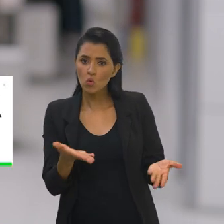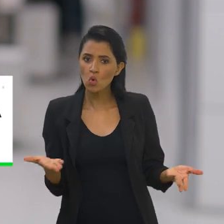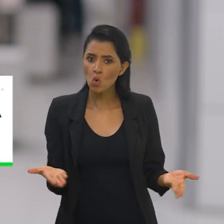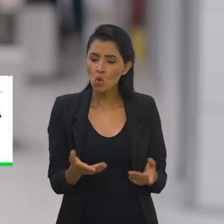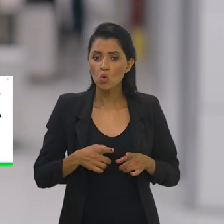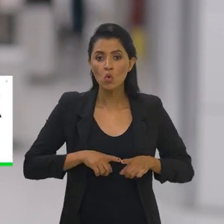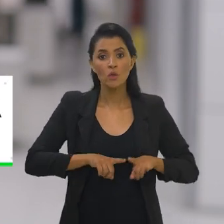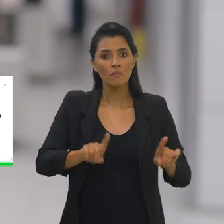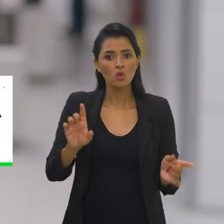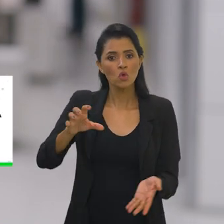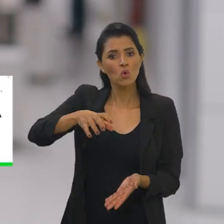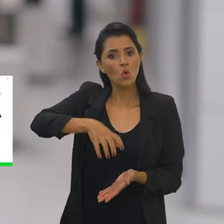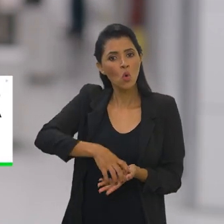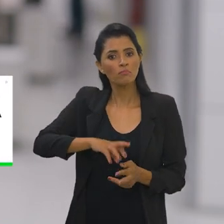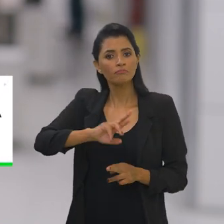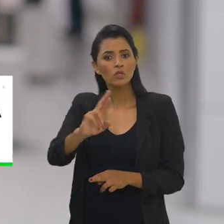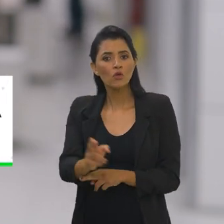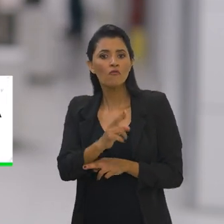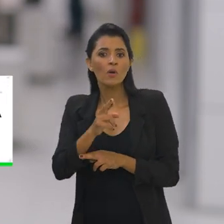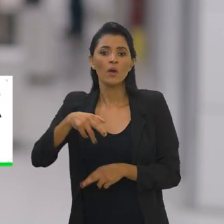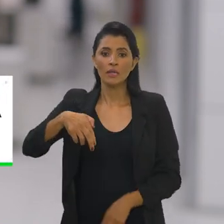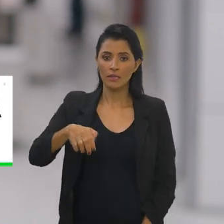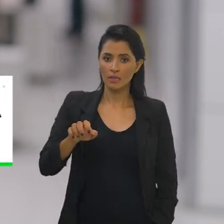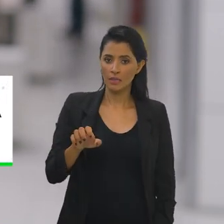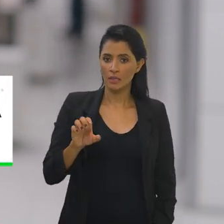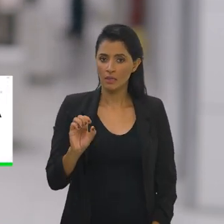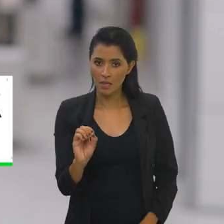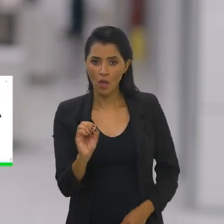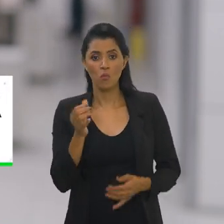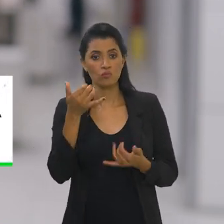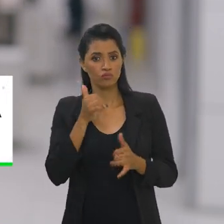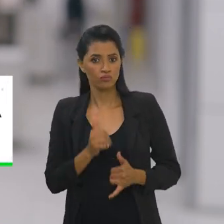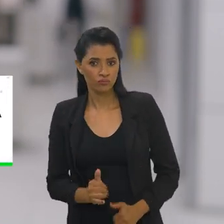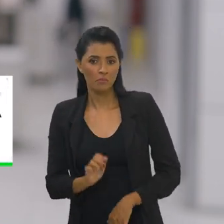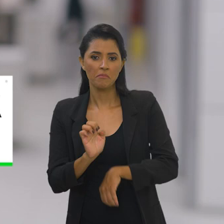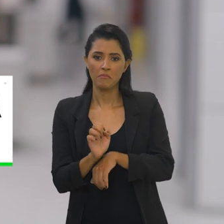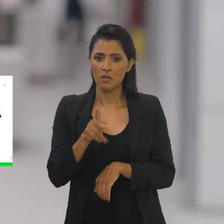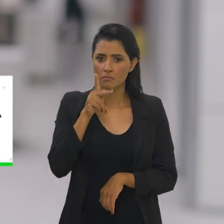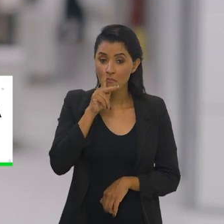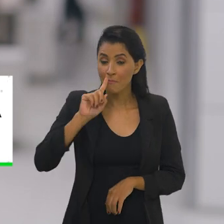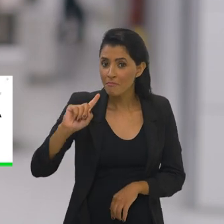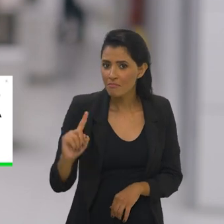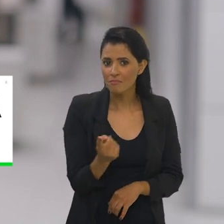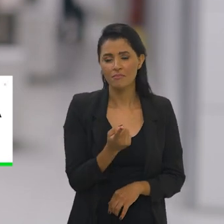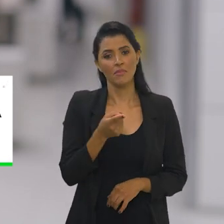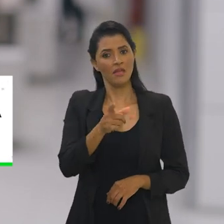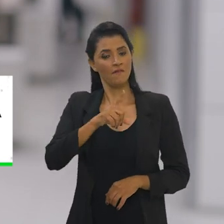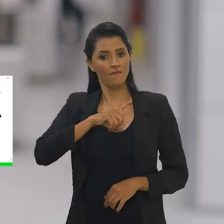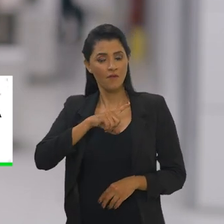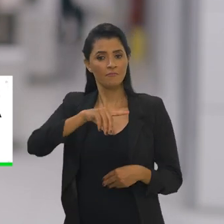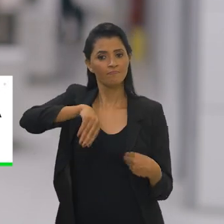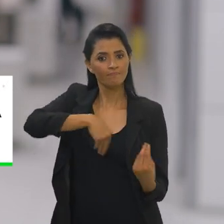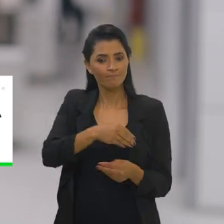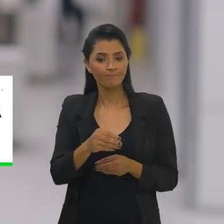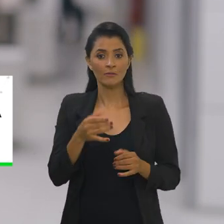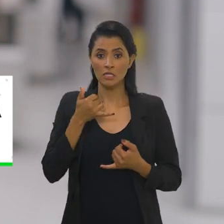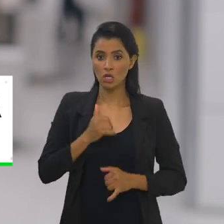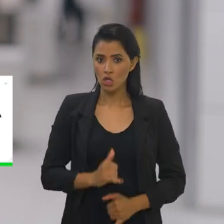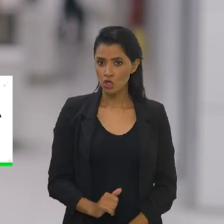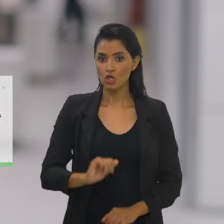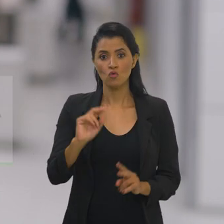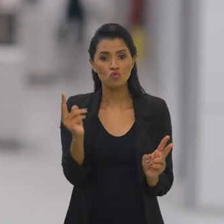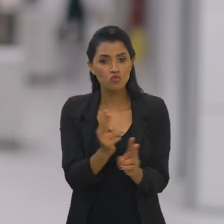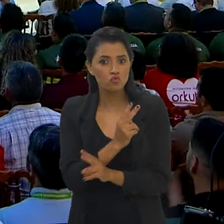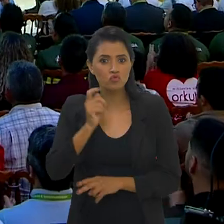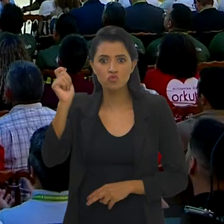lançamento do Complexo Renovável Neoenergia na Paraíba, um modelo pioneiro que associa energia eólica e solar.